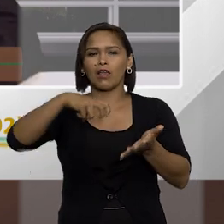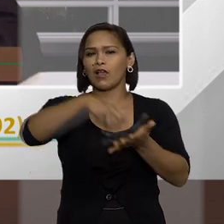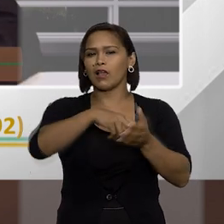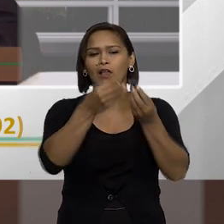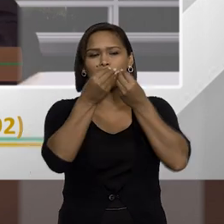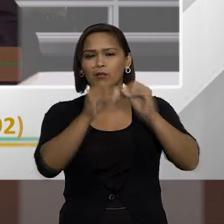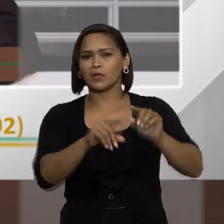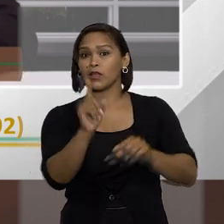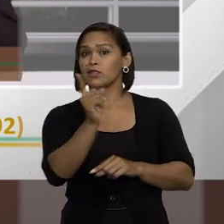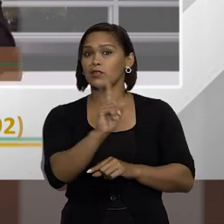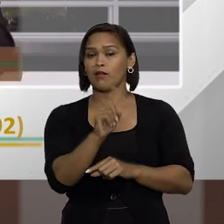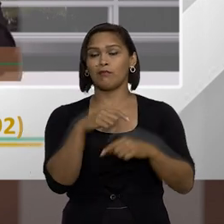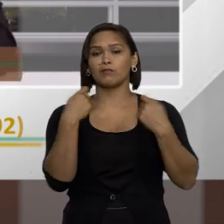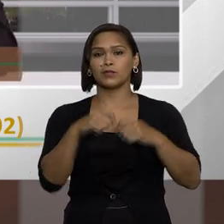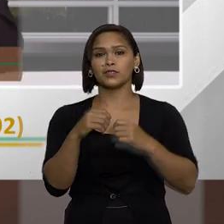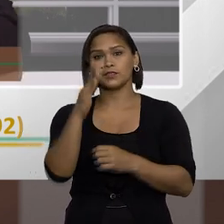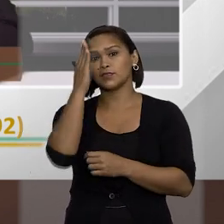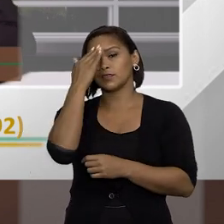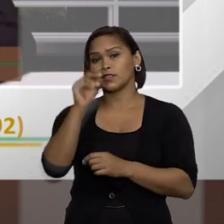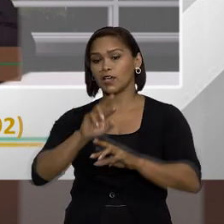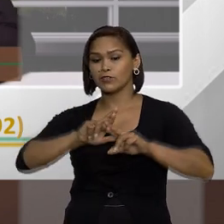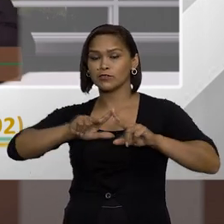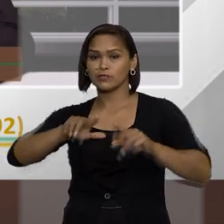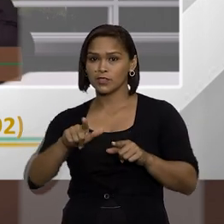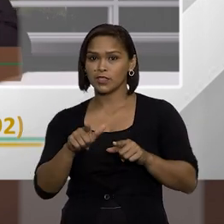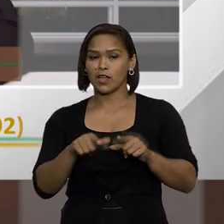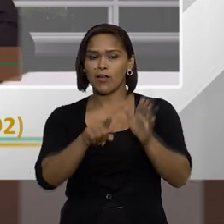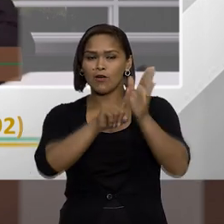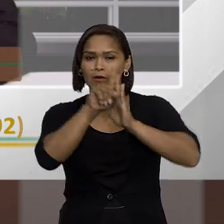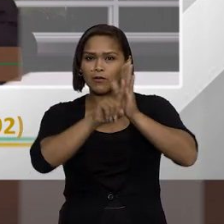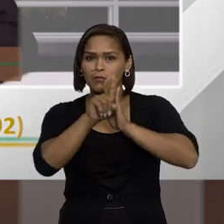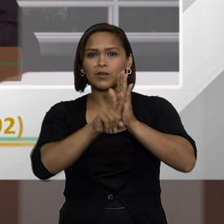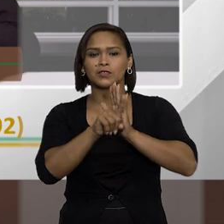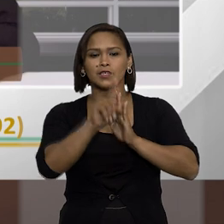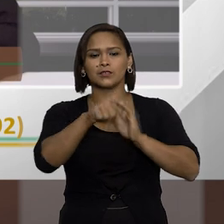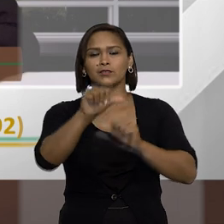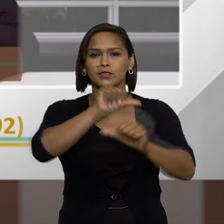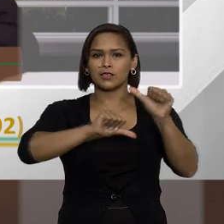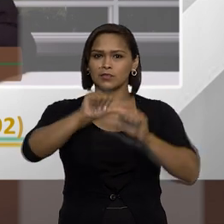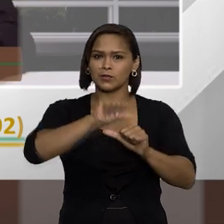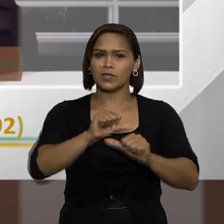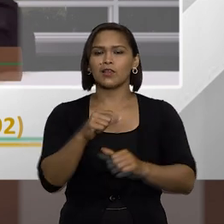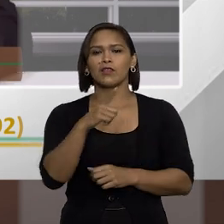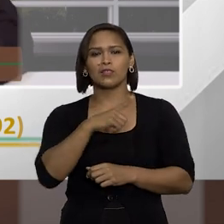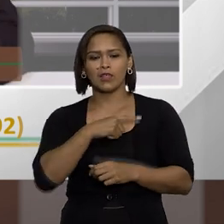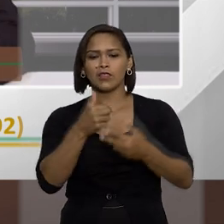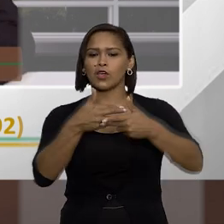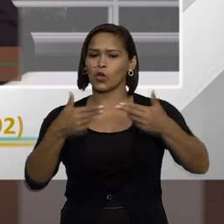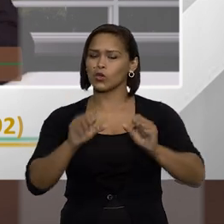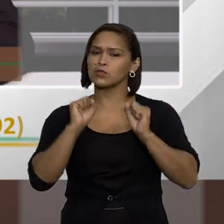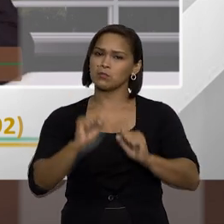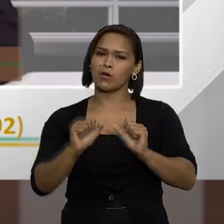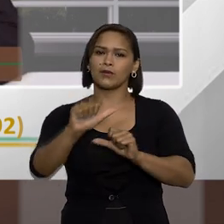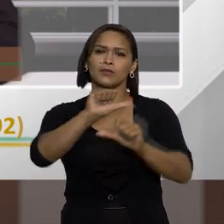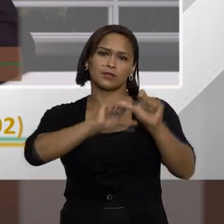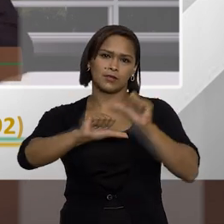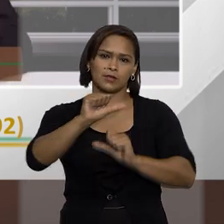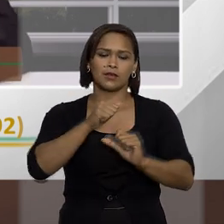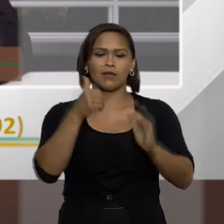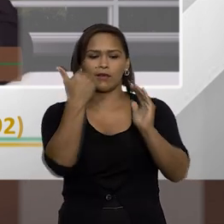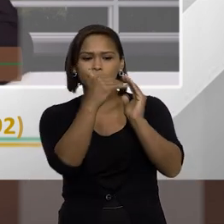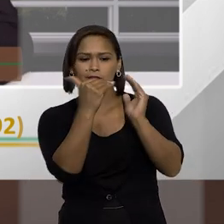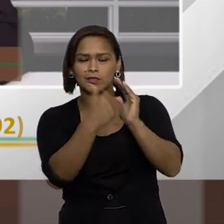impunidade. Não necessariamente, não necessariamente, fazendo uma análise dessas mudanças, né? Que ainda tem coisas que podem ser